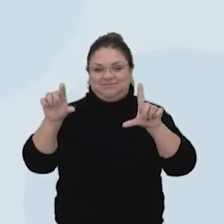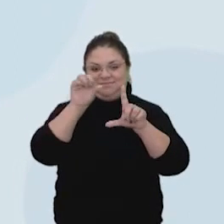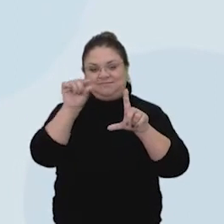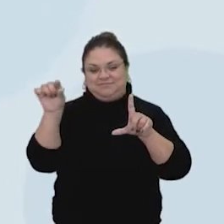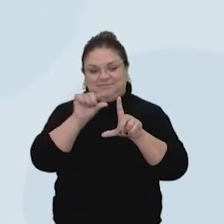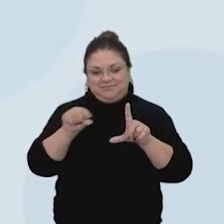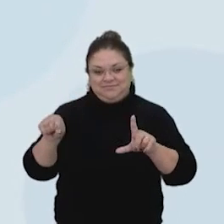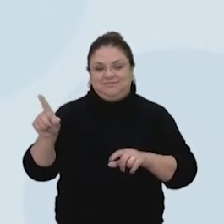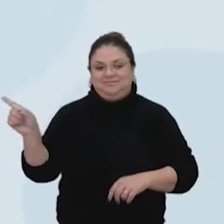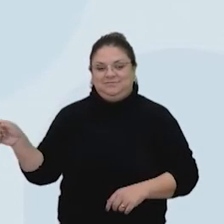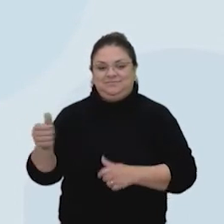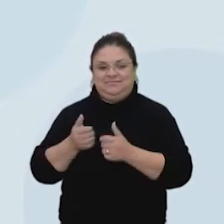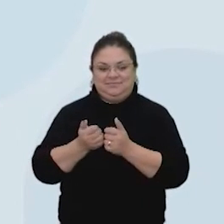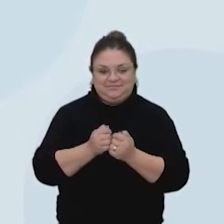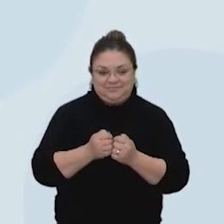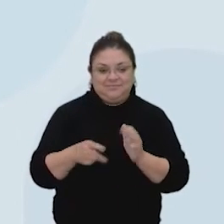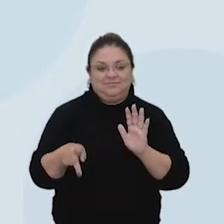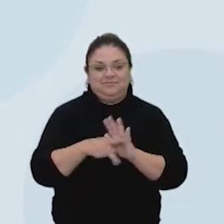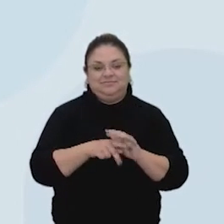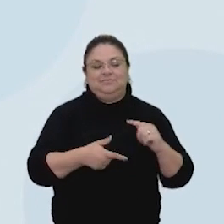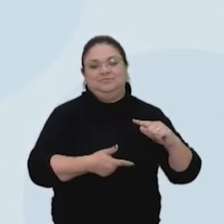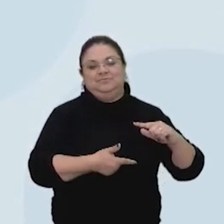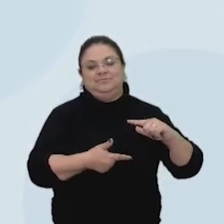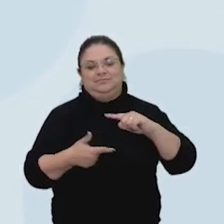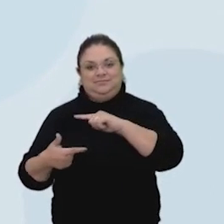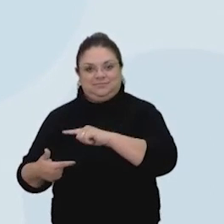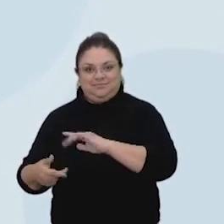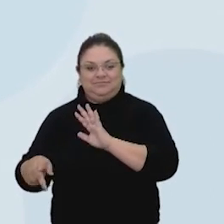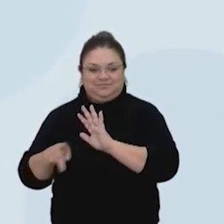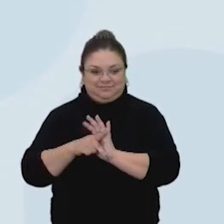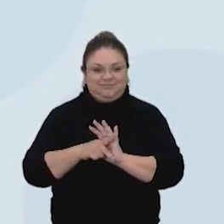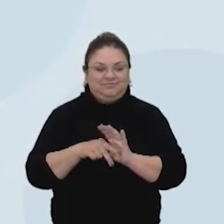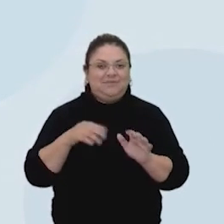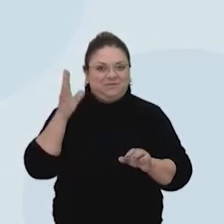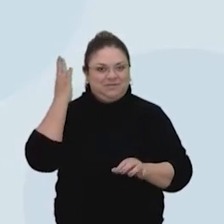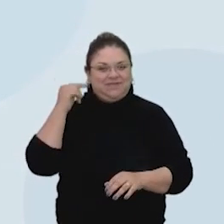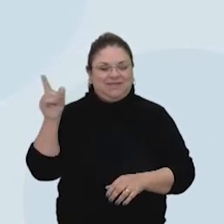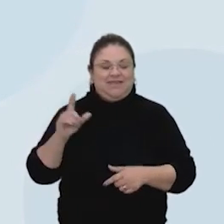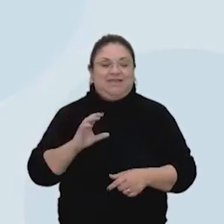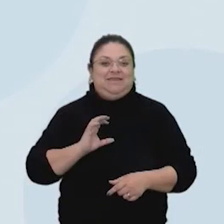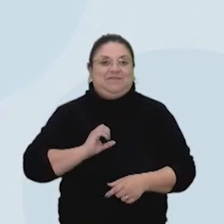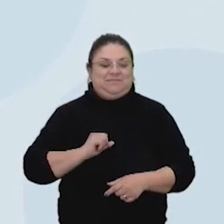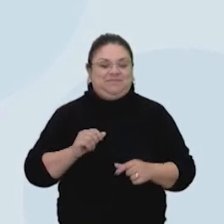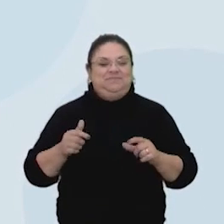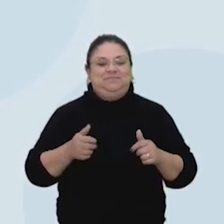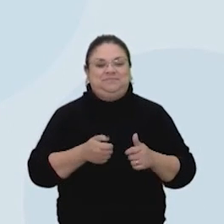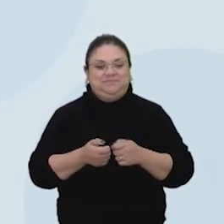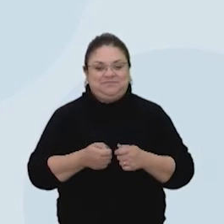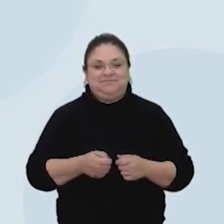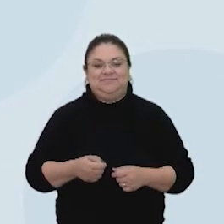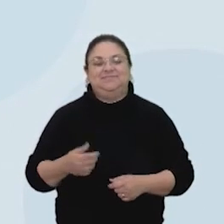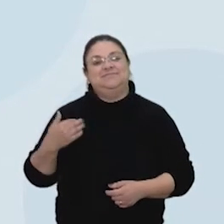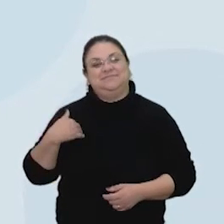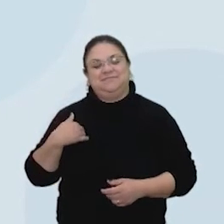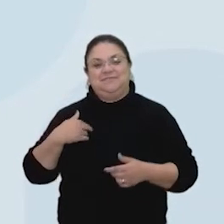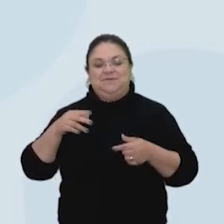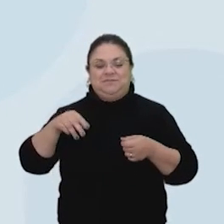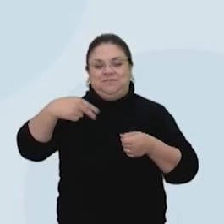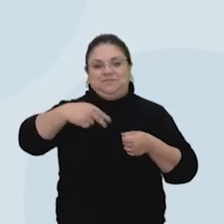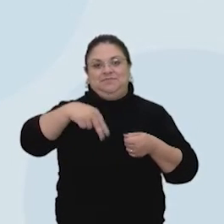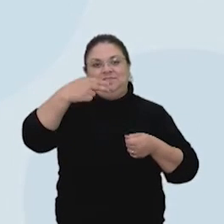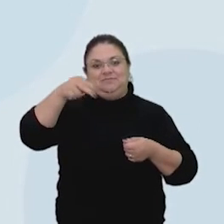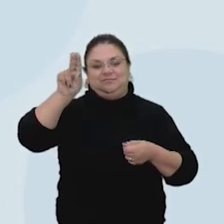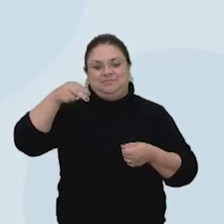videogame, apesar dele ser do clube de quadrinhos, eu sei que ele adora videogame, então eu coloquei, e eu aí com uma paletinha de cores.